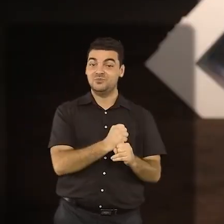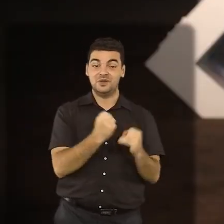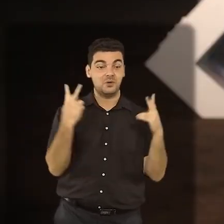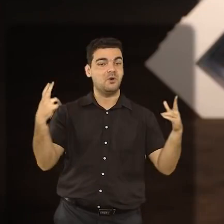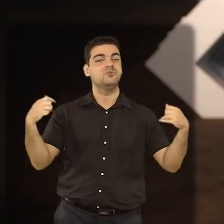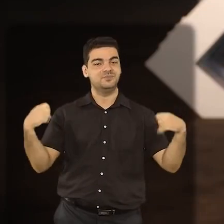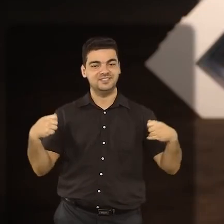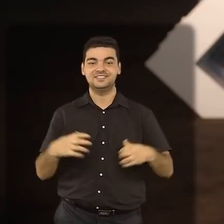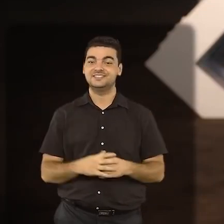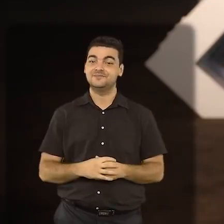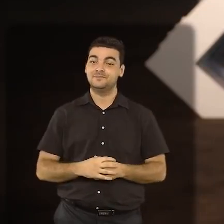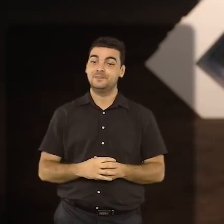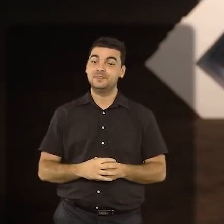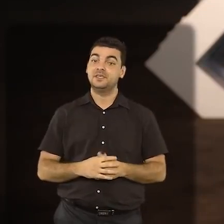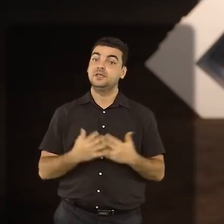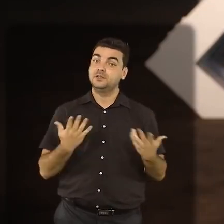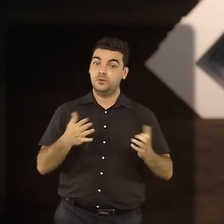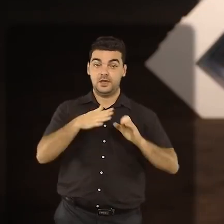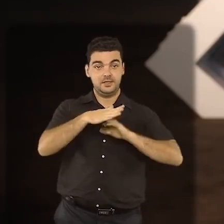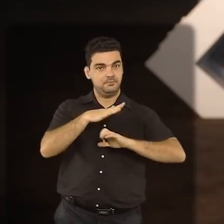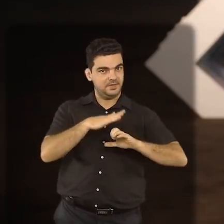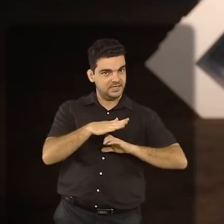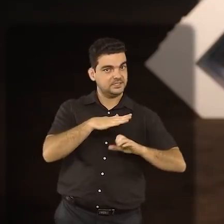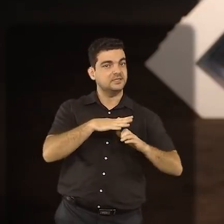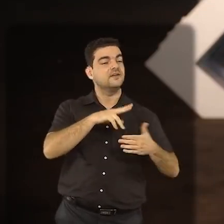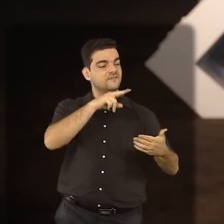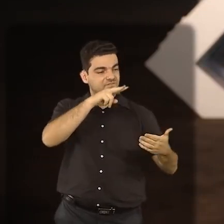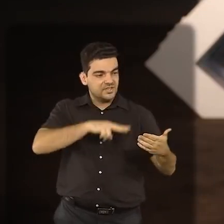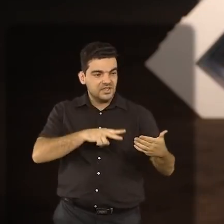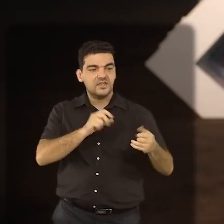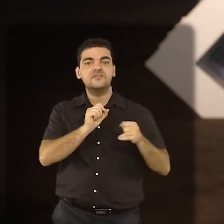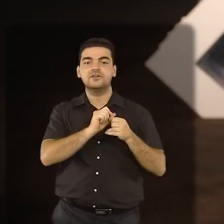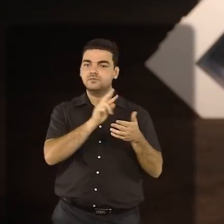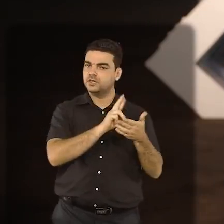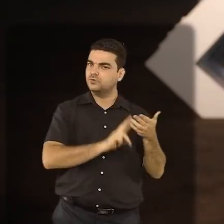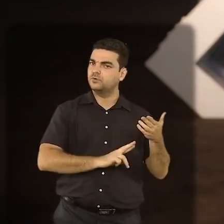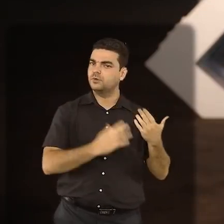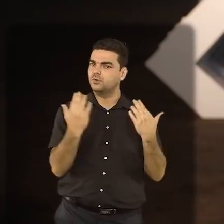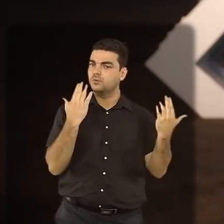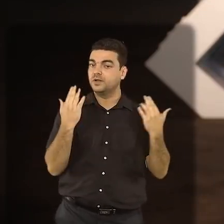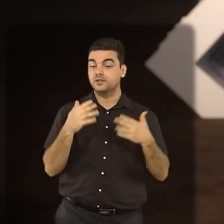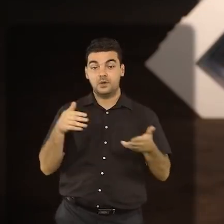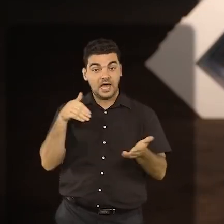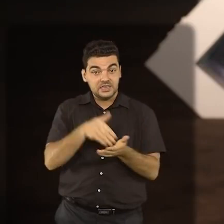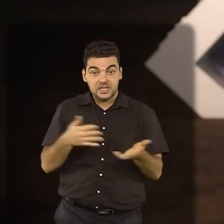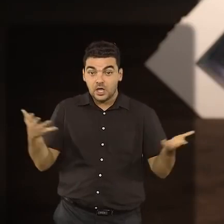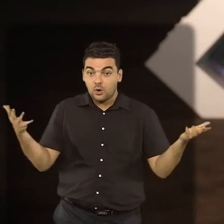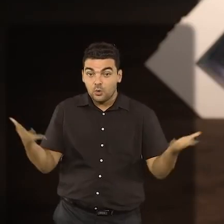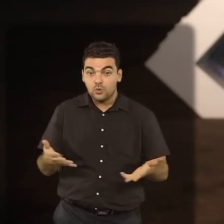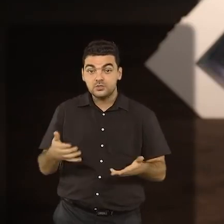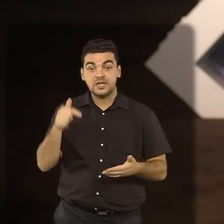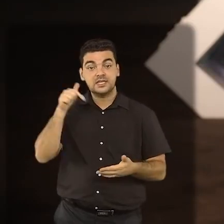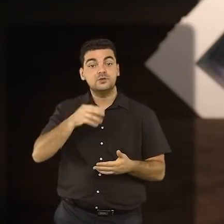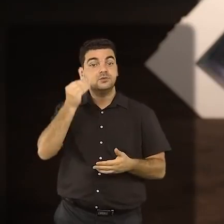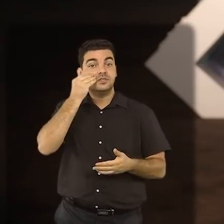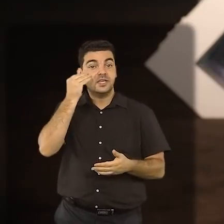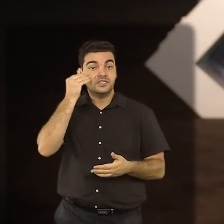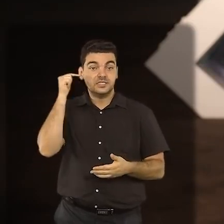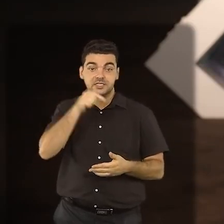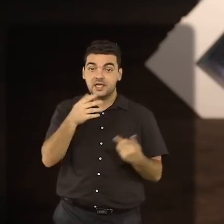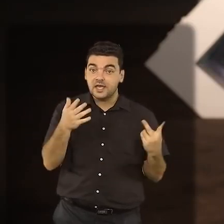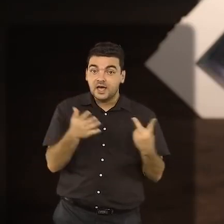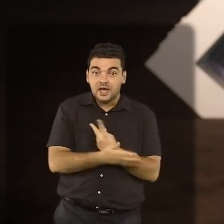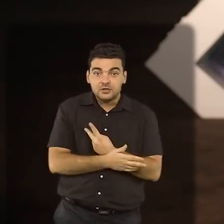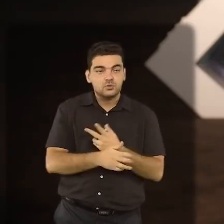urna eletrônica. A empresa de auditoria também emite um relatório. Até hoje, o teste nunca